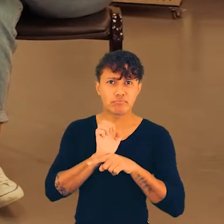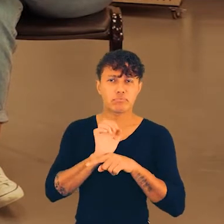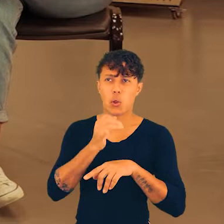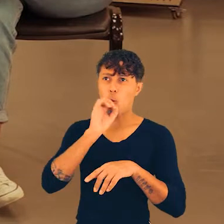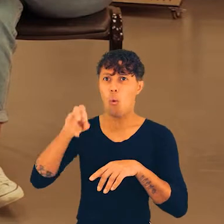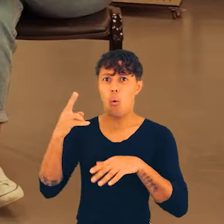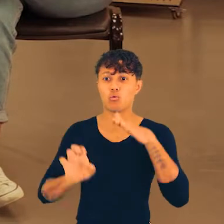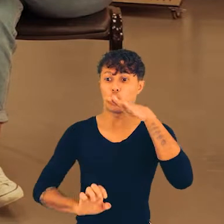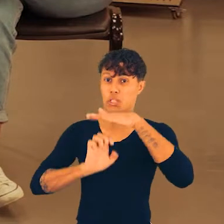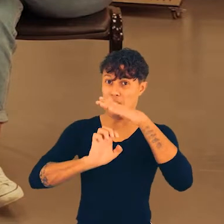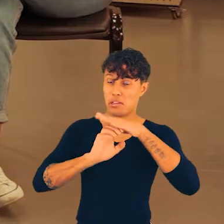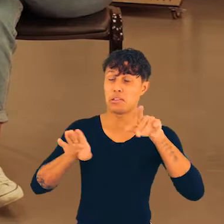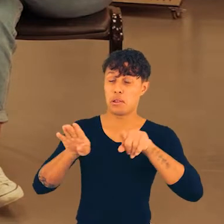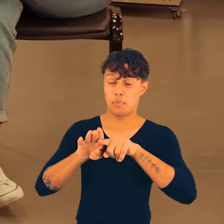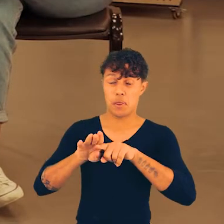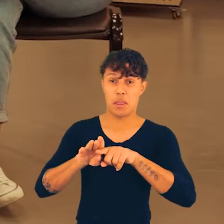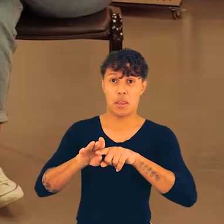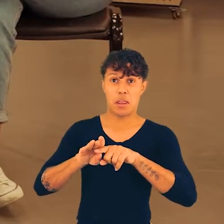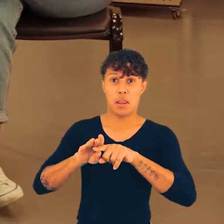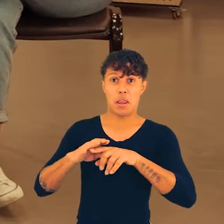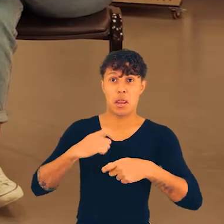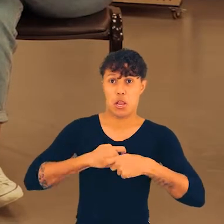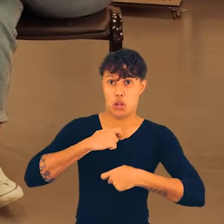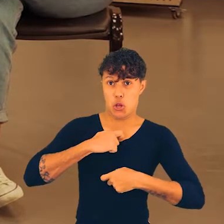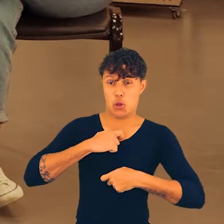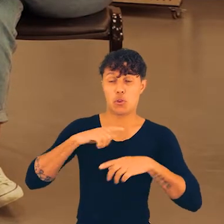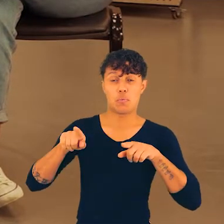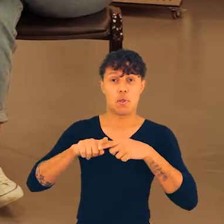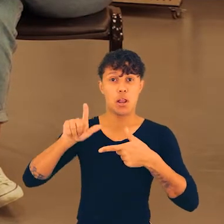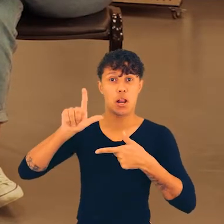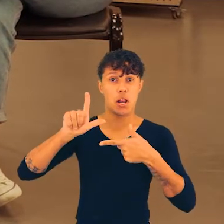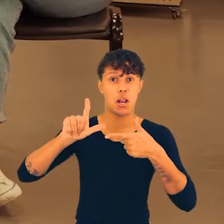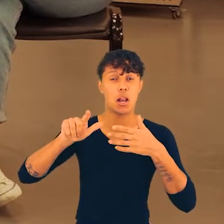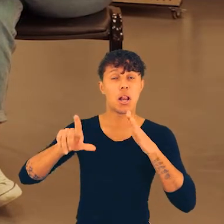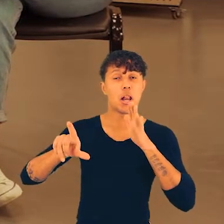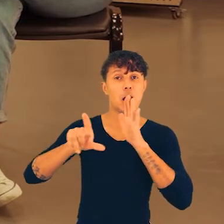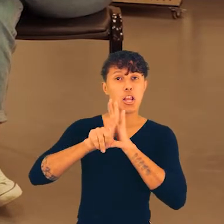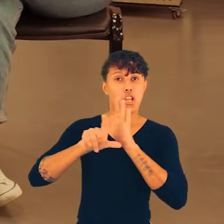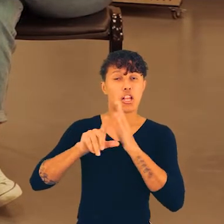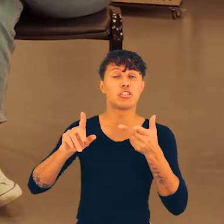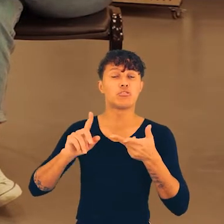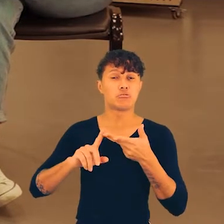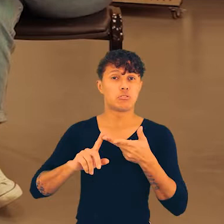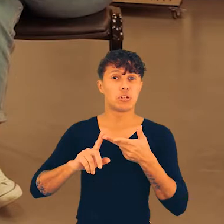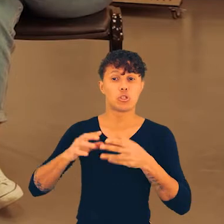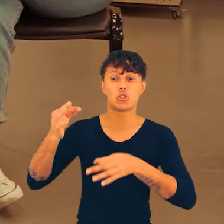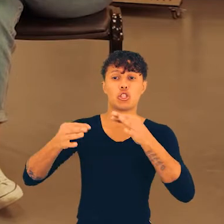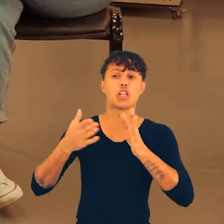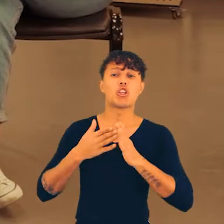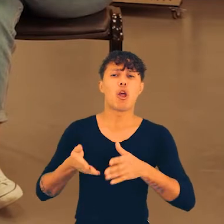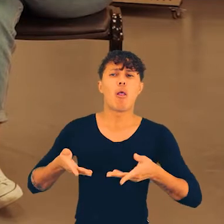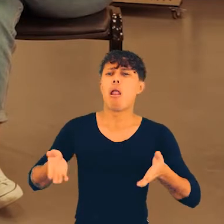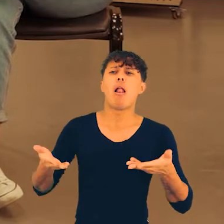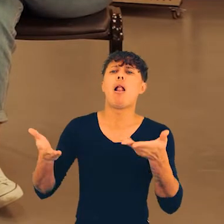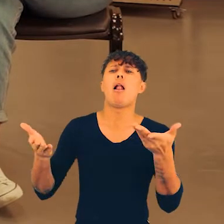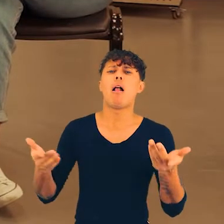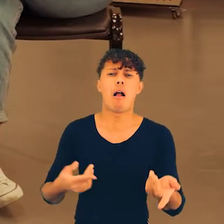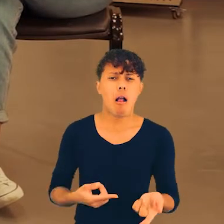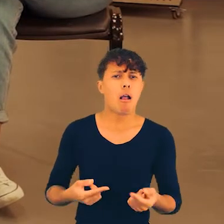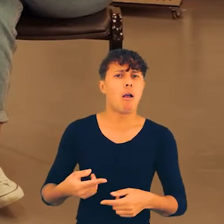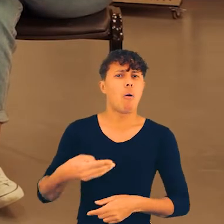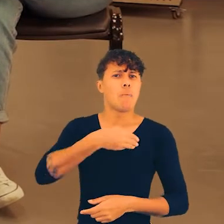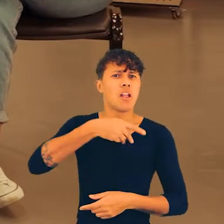Estado, tanto o legislativo, o executivo, em alguns casos, também o judiciário, quando a gente provoca o Ministério Público, por exemplo,